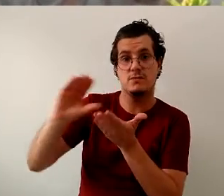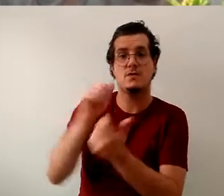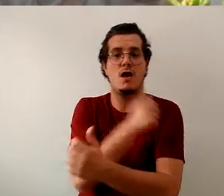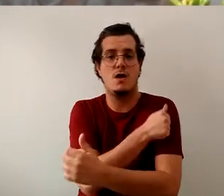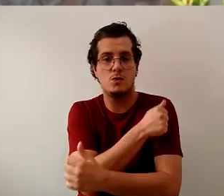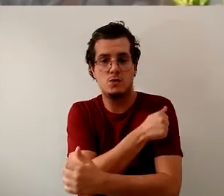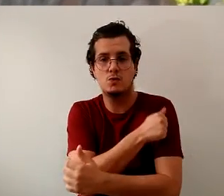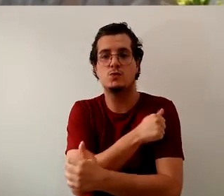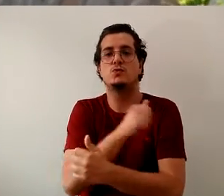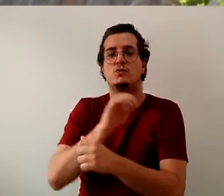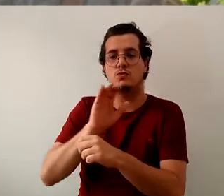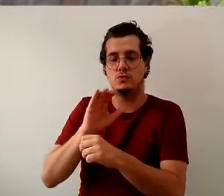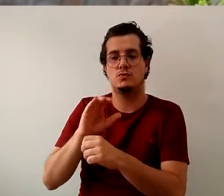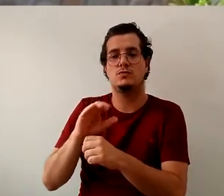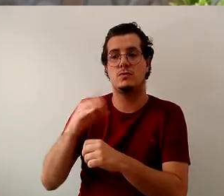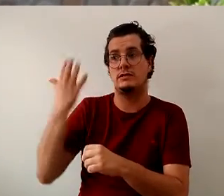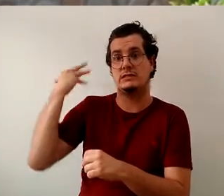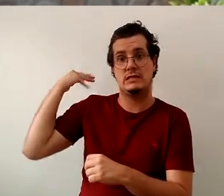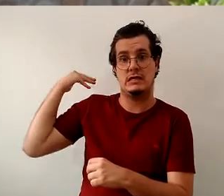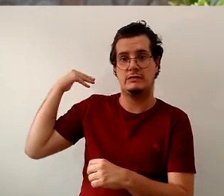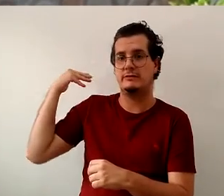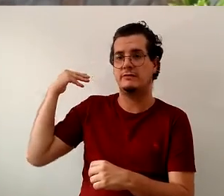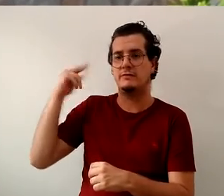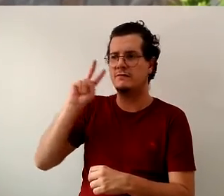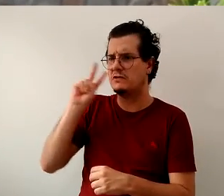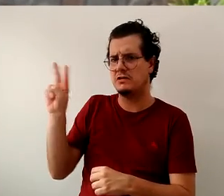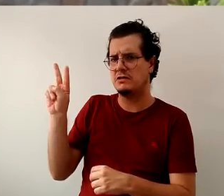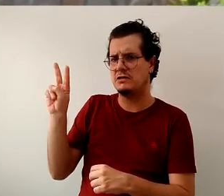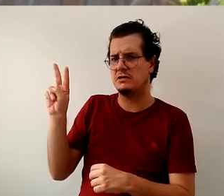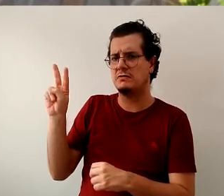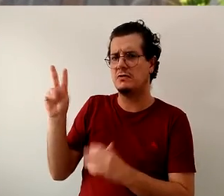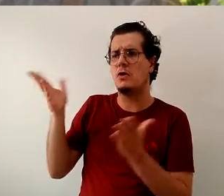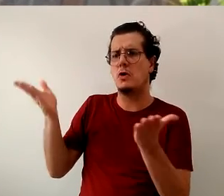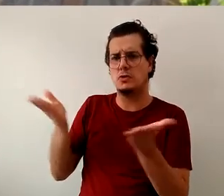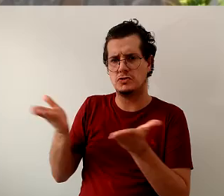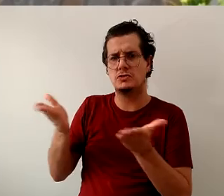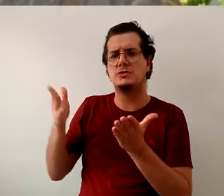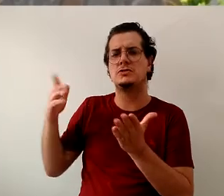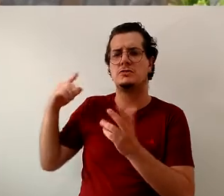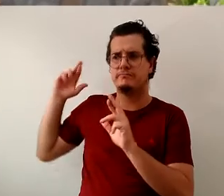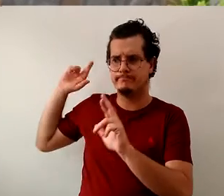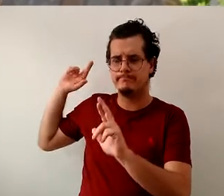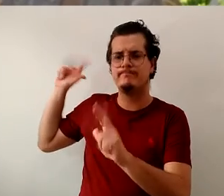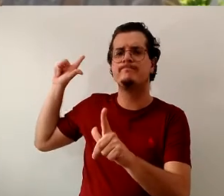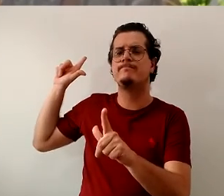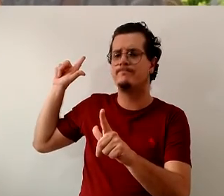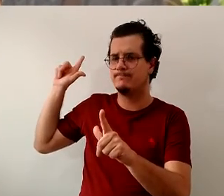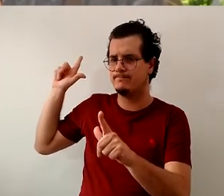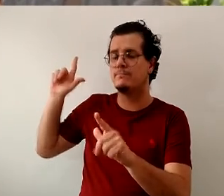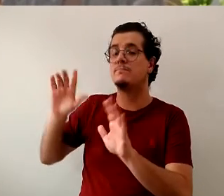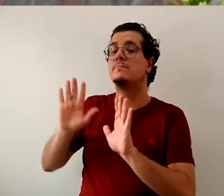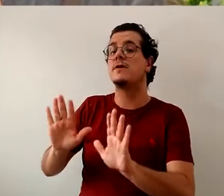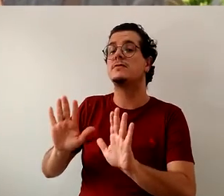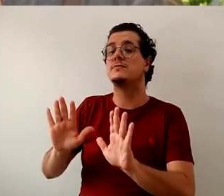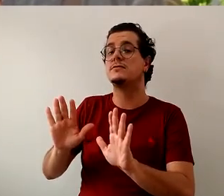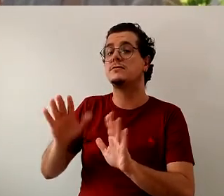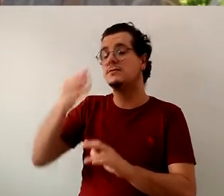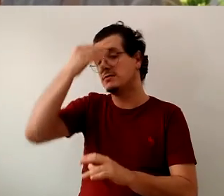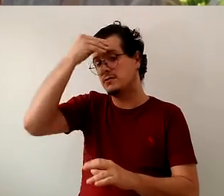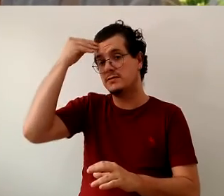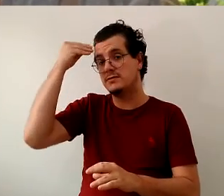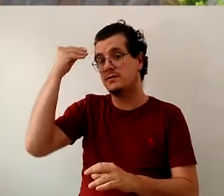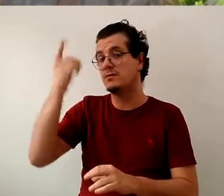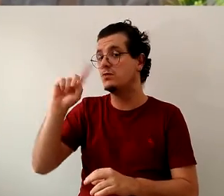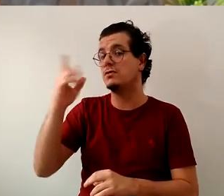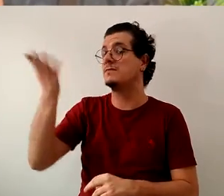fazendo avaliação do passado é uma diferença muito grande. Só não podemos esquecer de quem